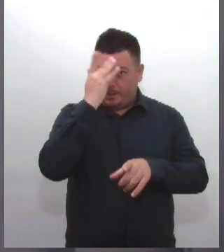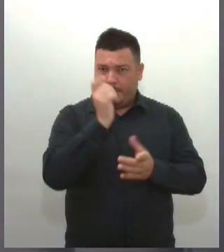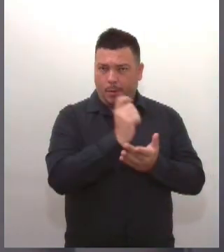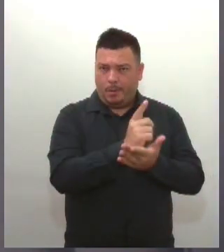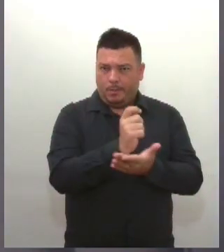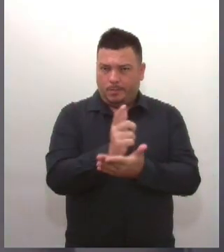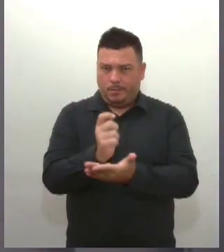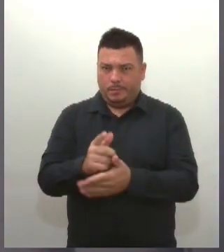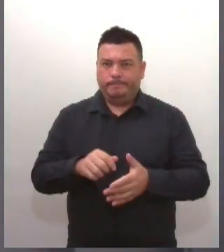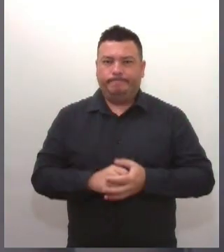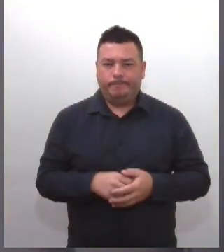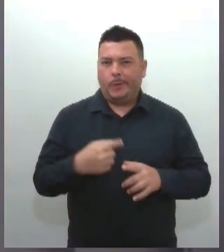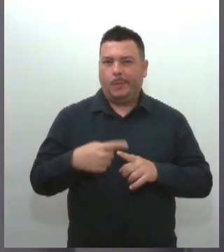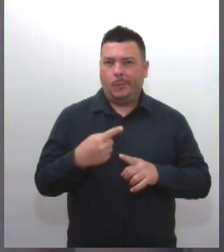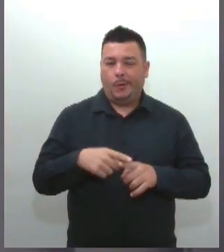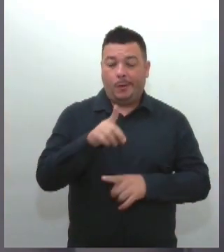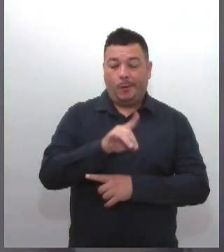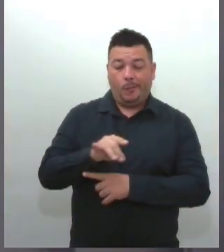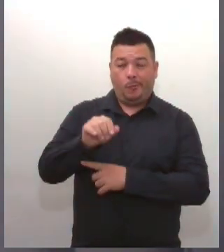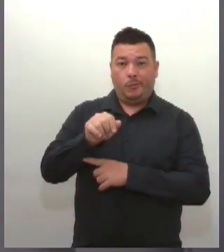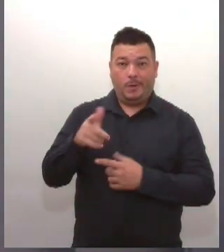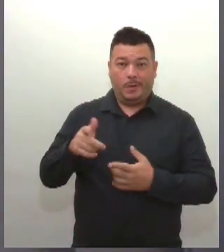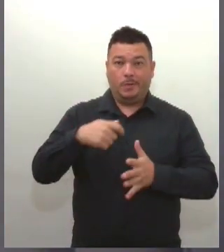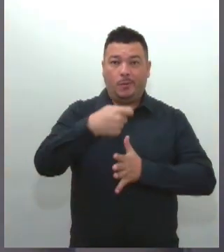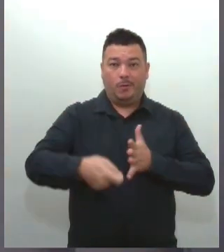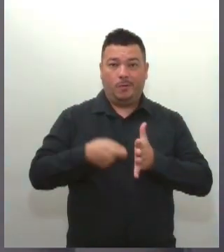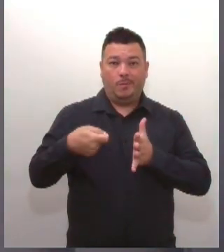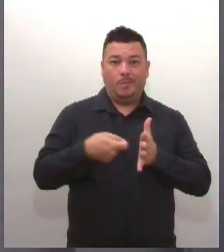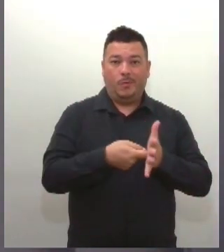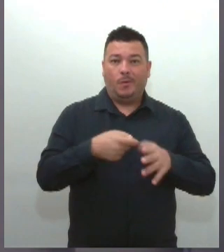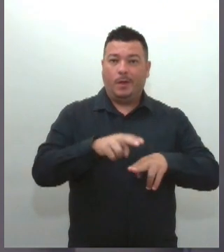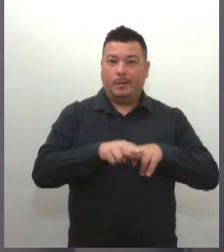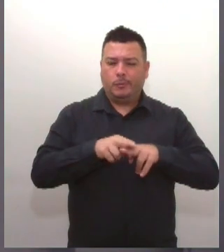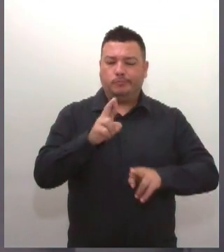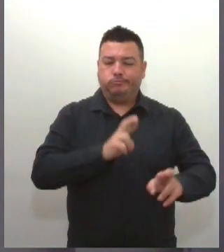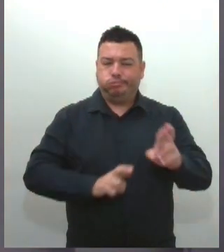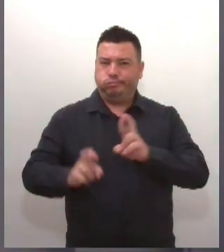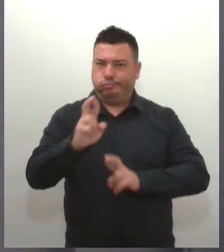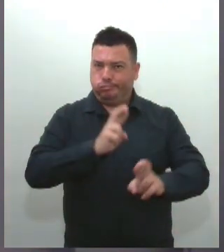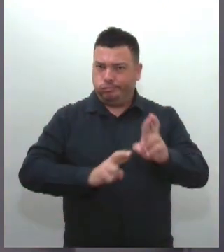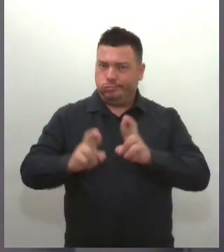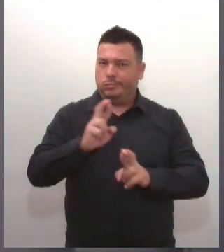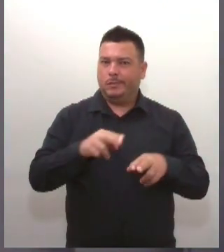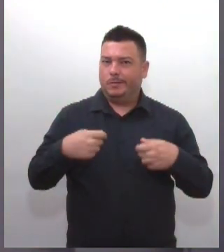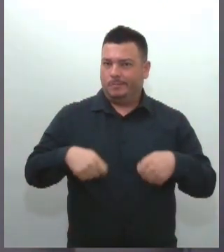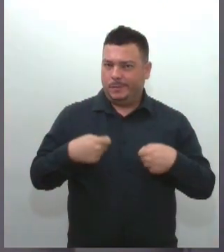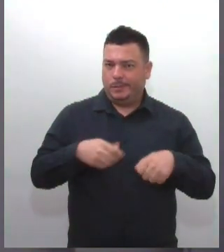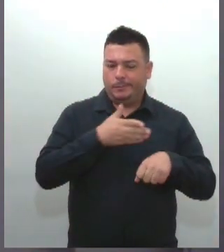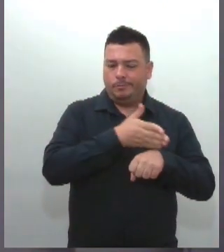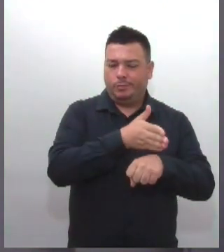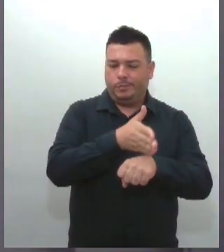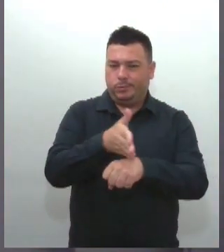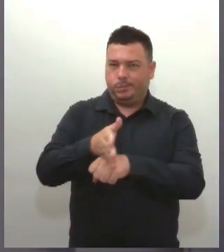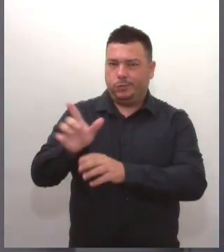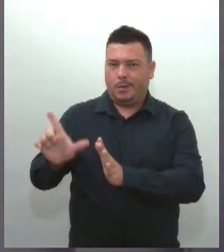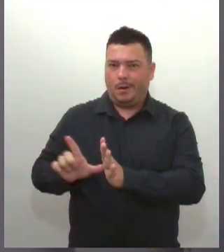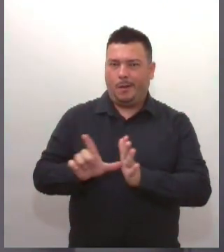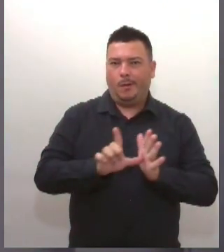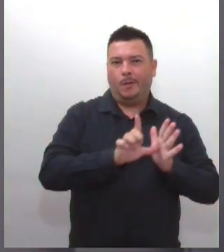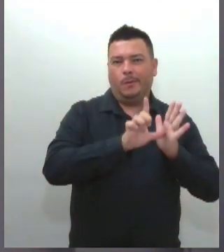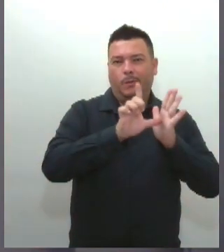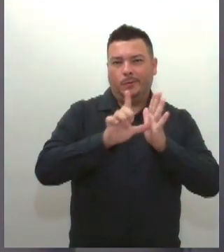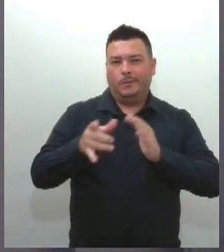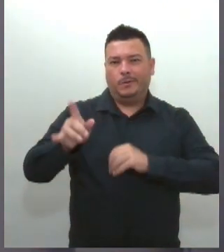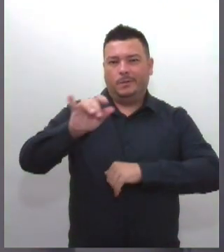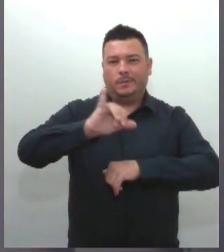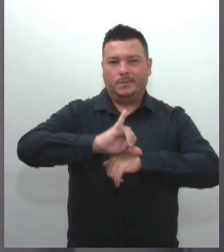da data, o PROCON de Aracaju reforça as fiscalizações espontâneas nos estabelecimentos comerciais da capital para